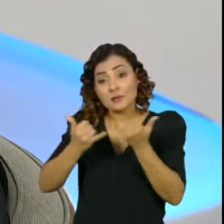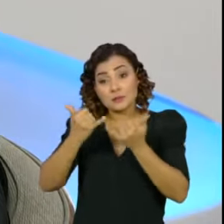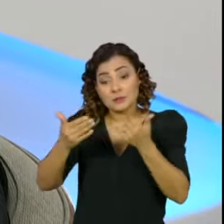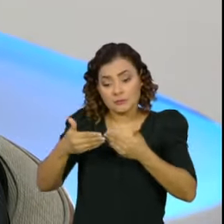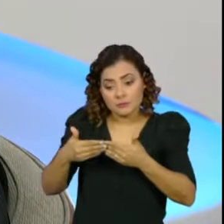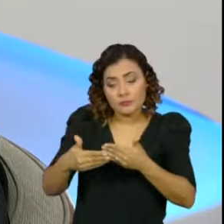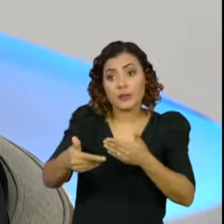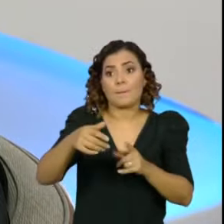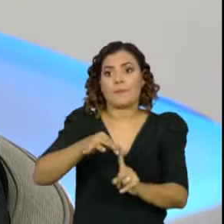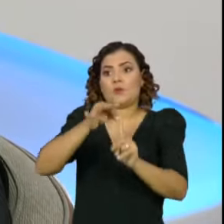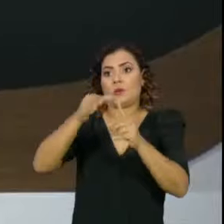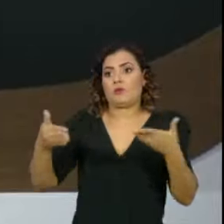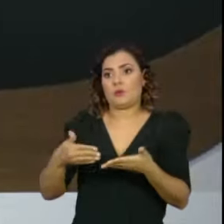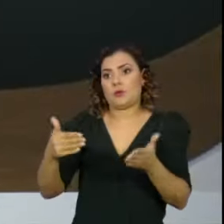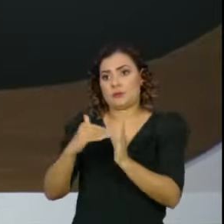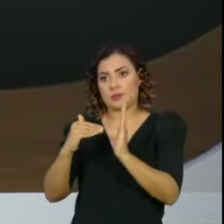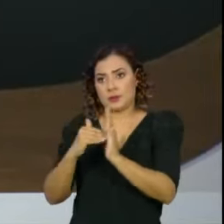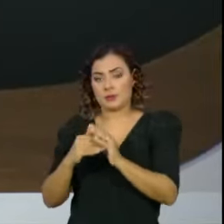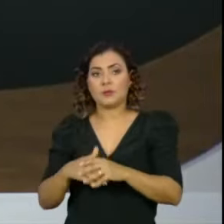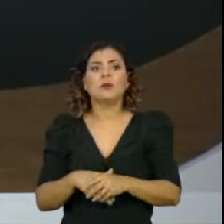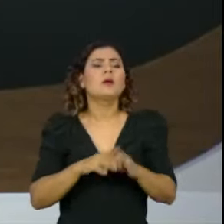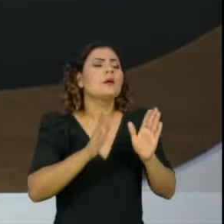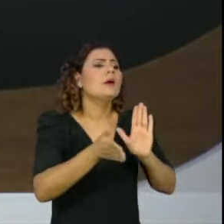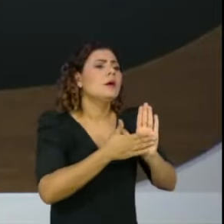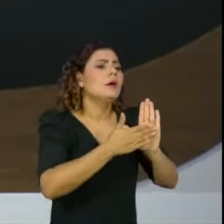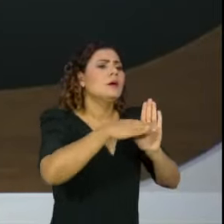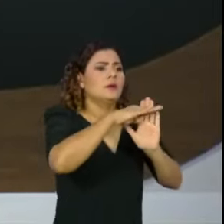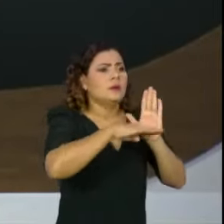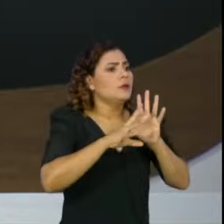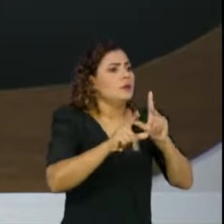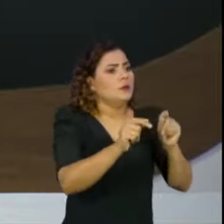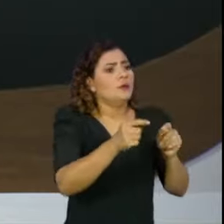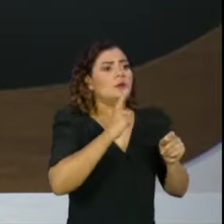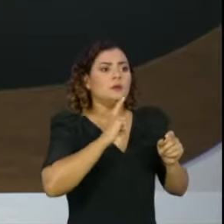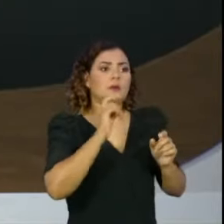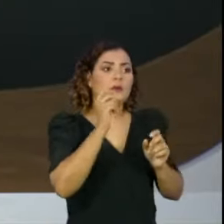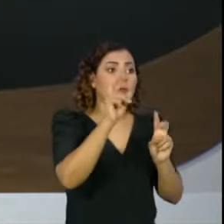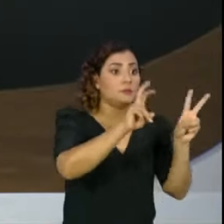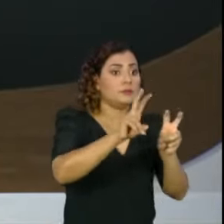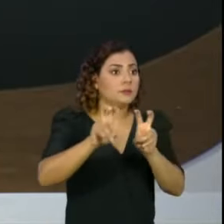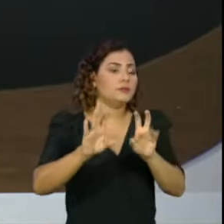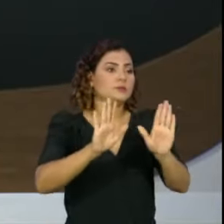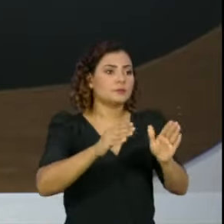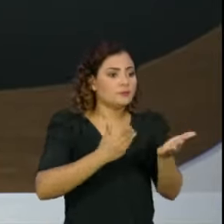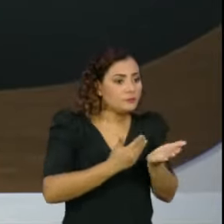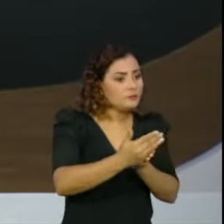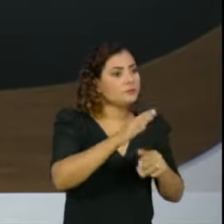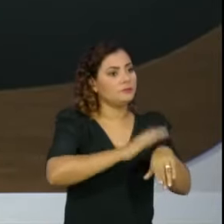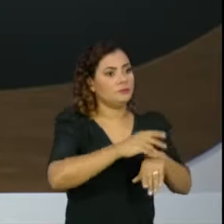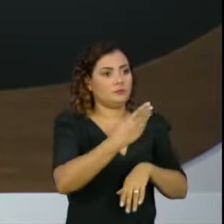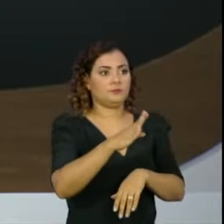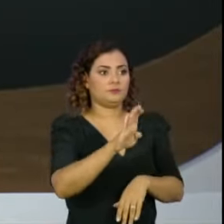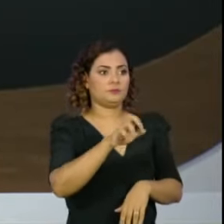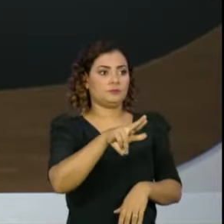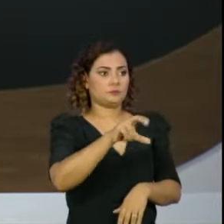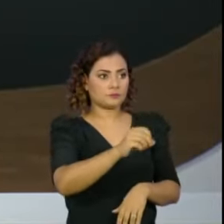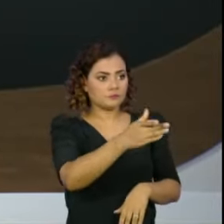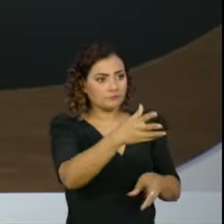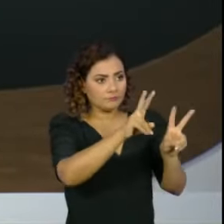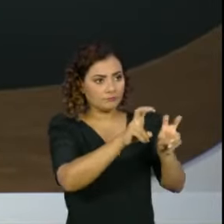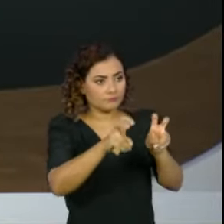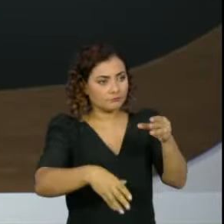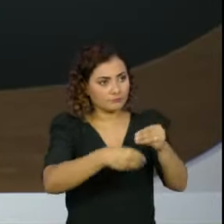prioritária nesse momento no Senado. Todas essas propostas têm uma série de controvérsias, mas eu vou passar a palavra para o Bruno e a gente vai abordando esses